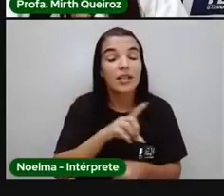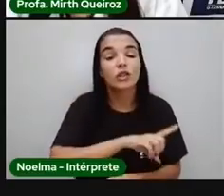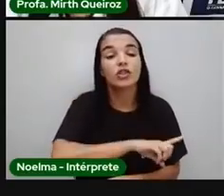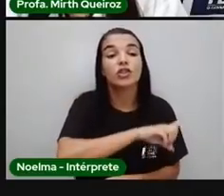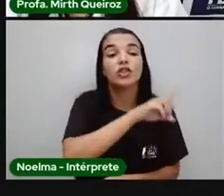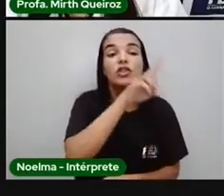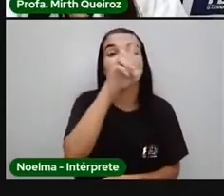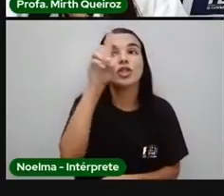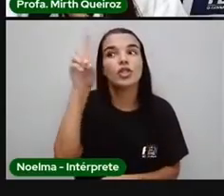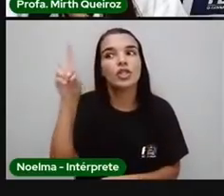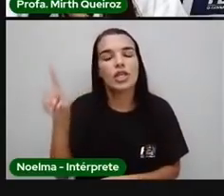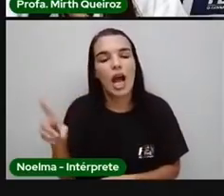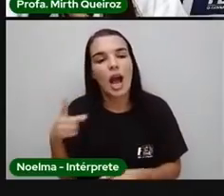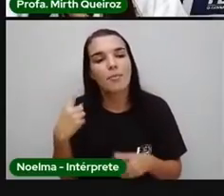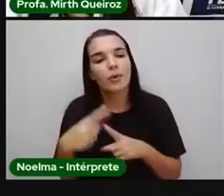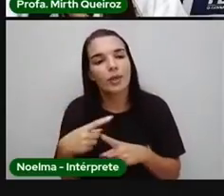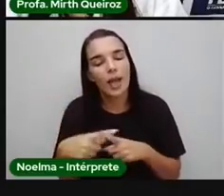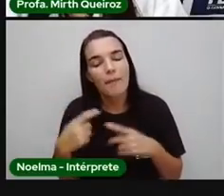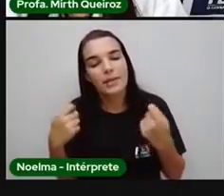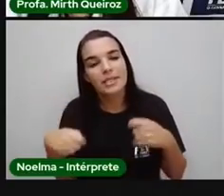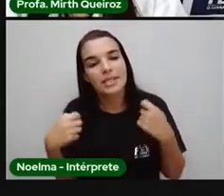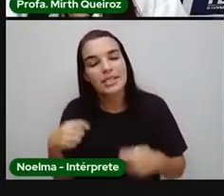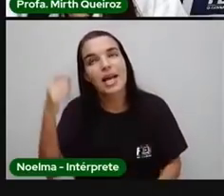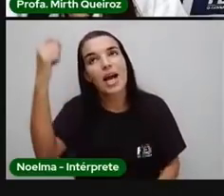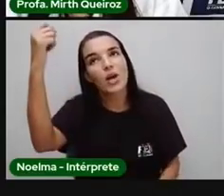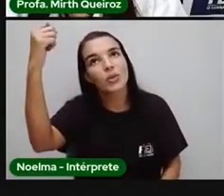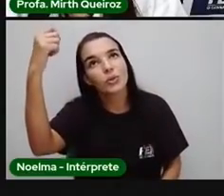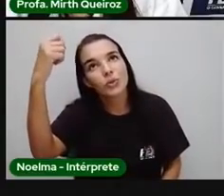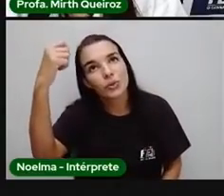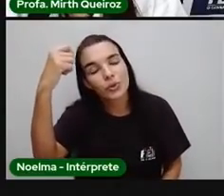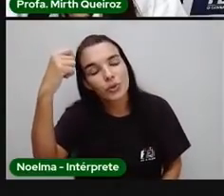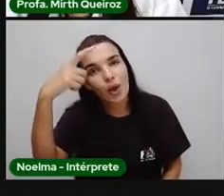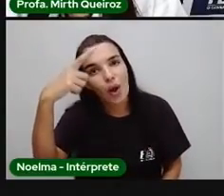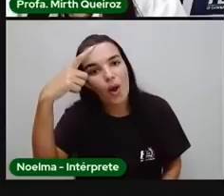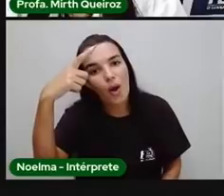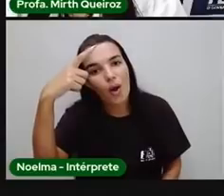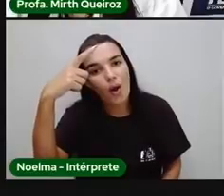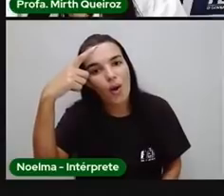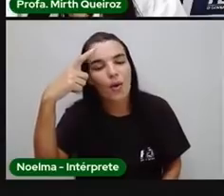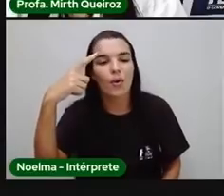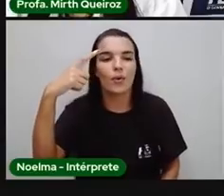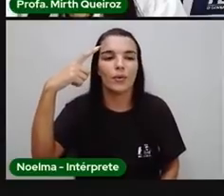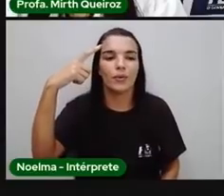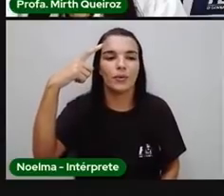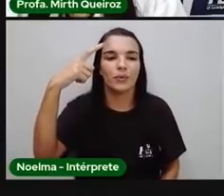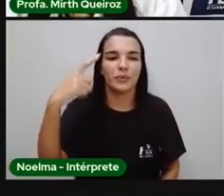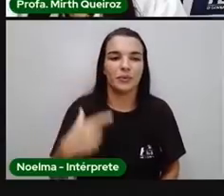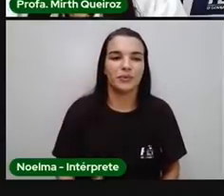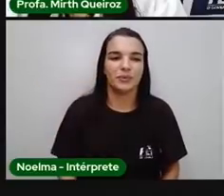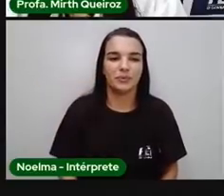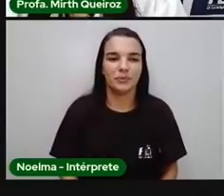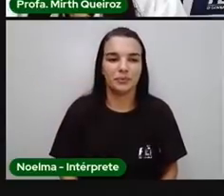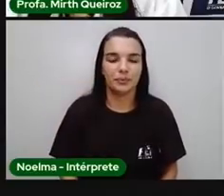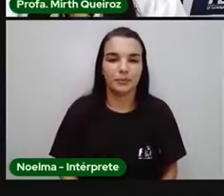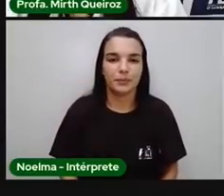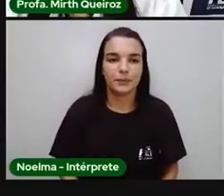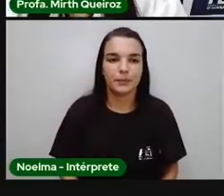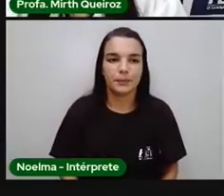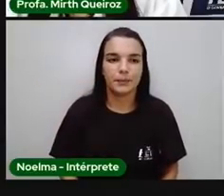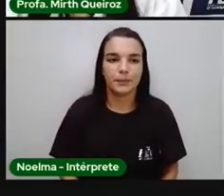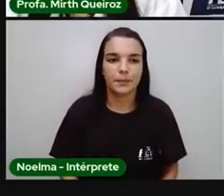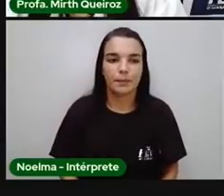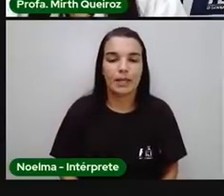Pró? Porque precisamos ter a presença da luz solar, tá?